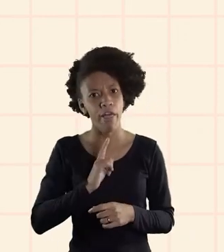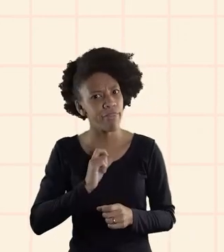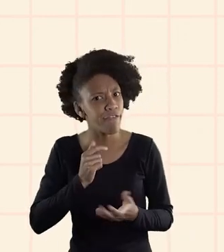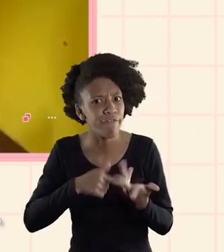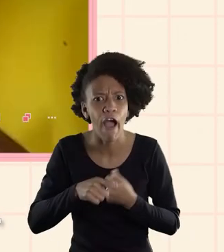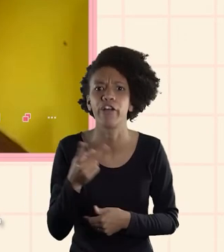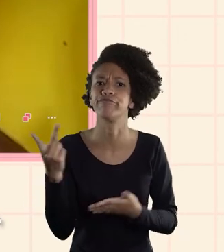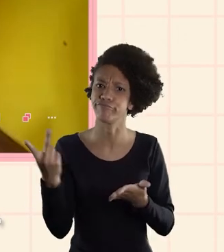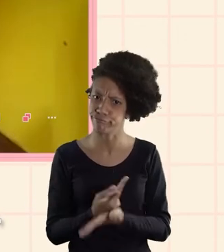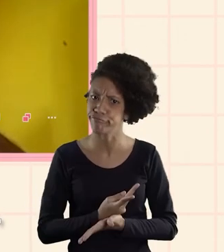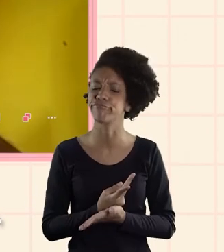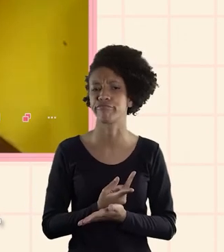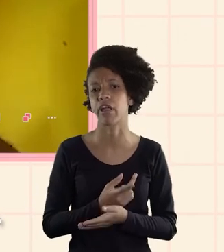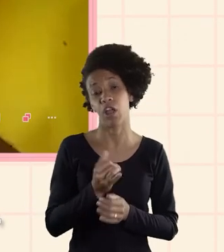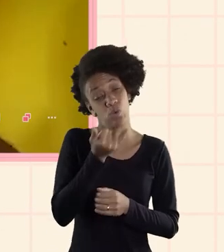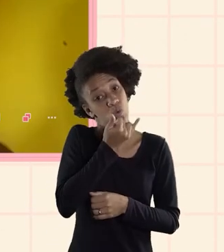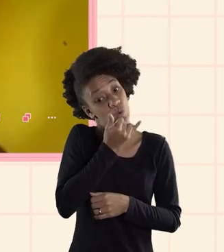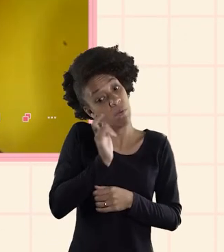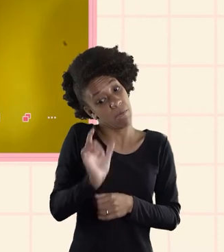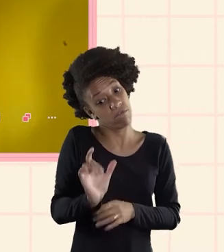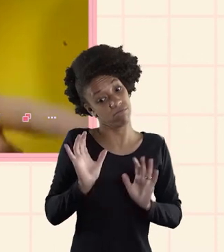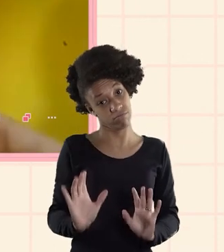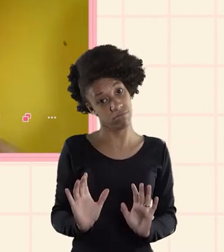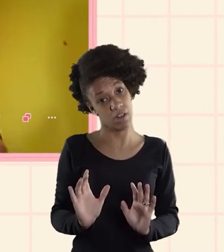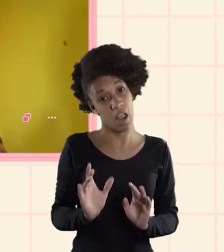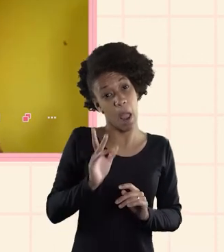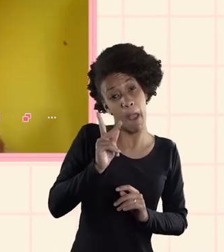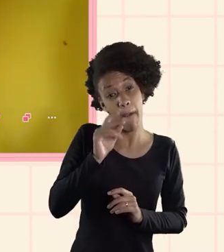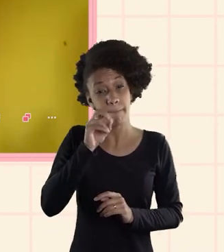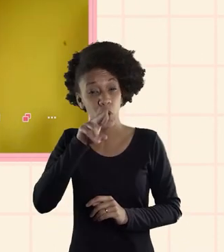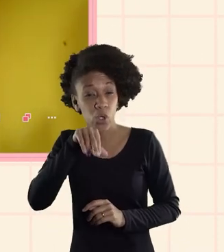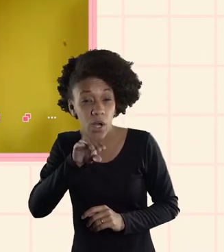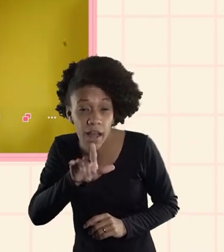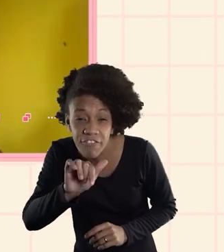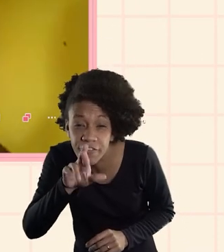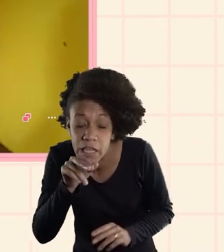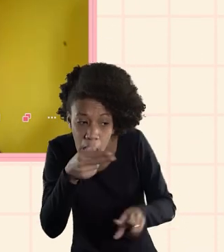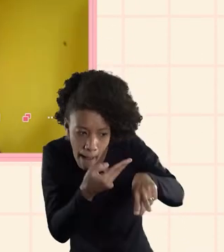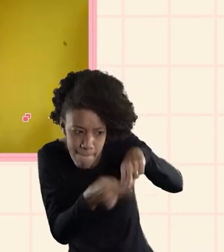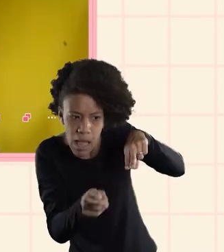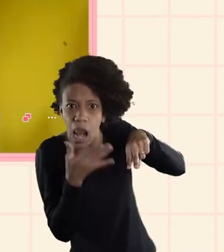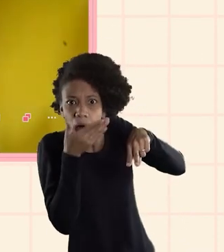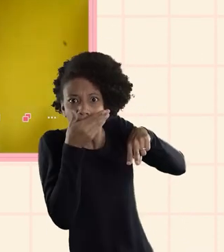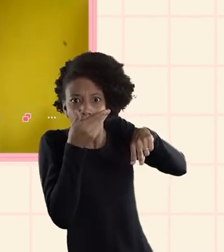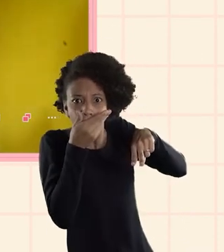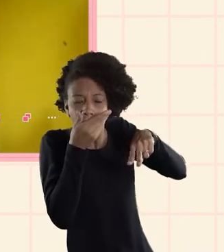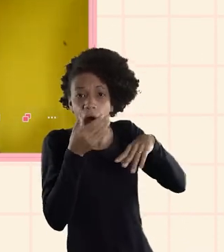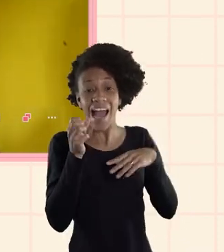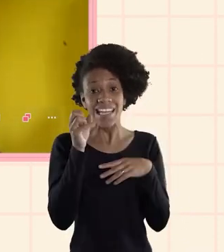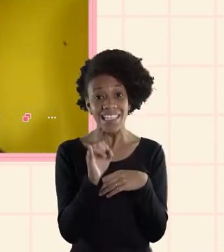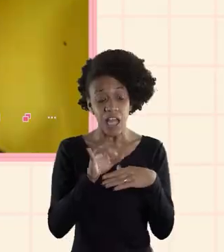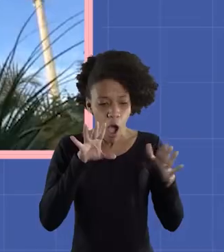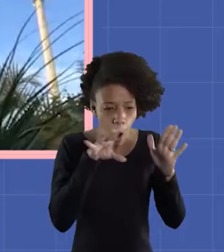triste Tem muita coisa errada na internet também como desculpa pela palavra mas ok por causa da pornografia tem muita